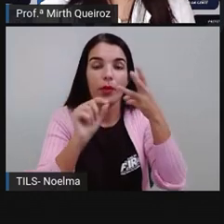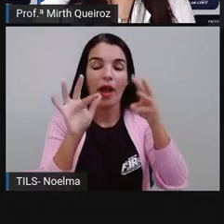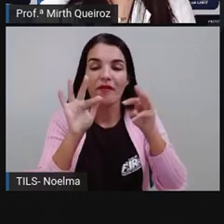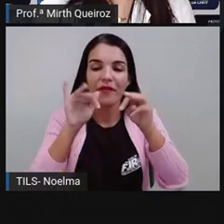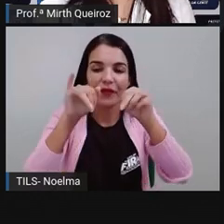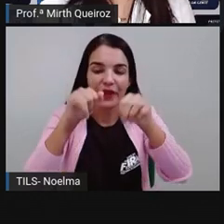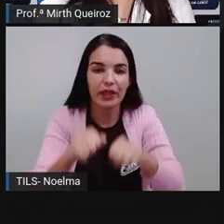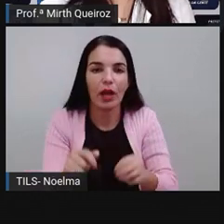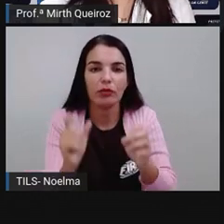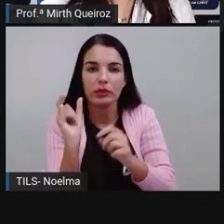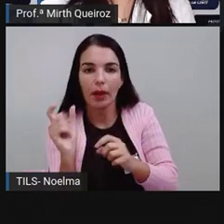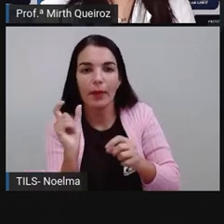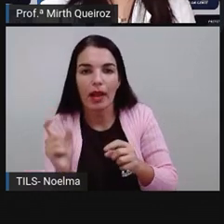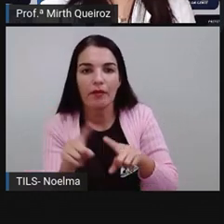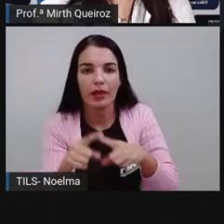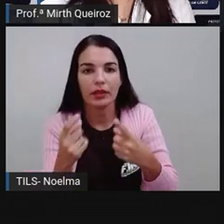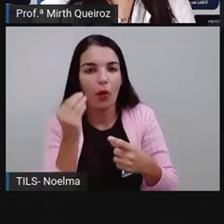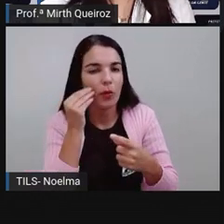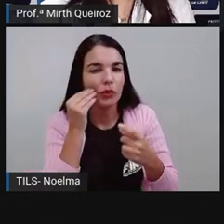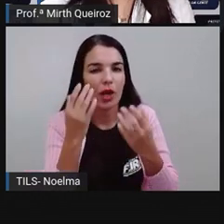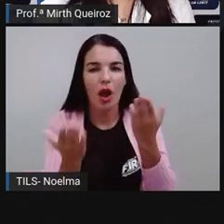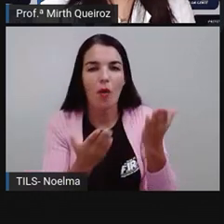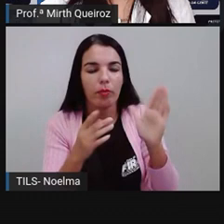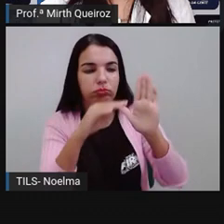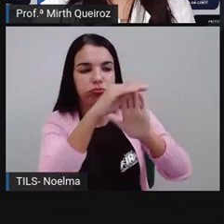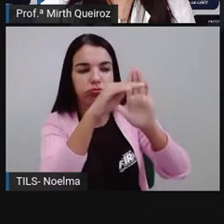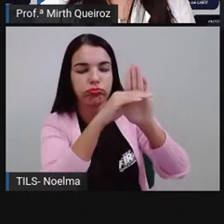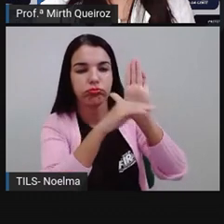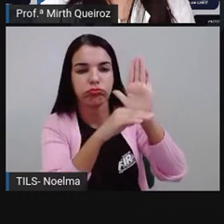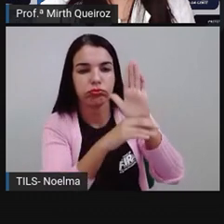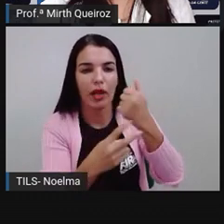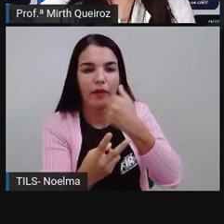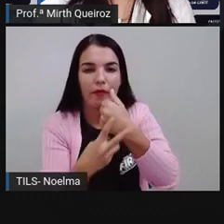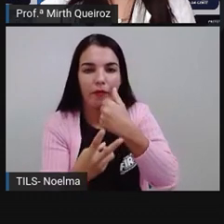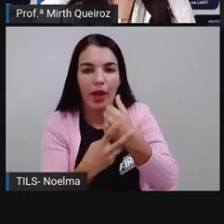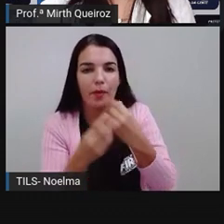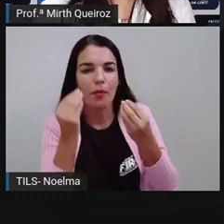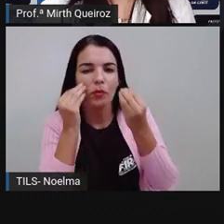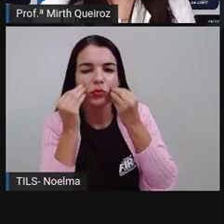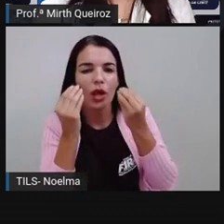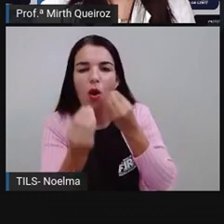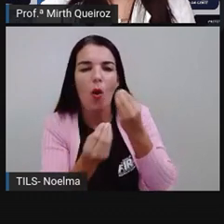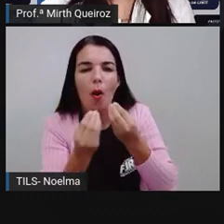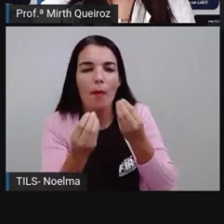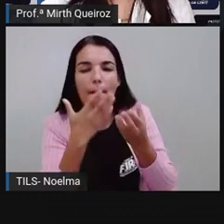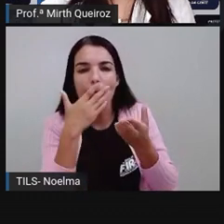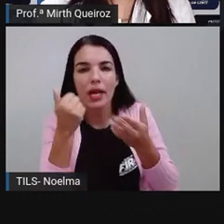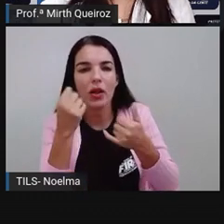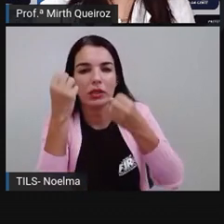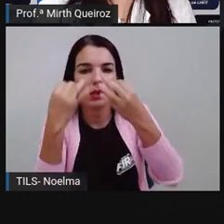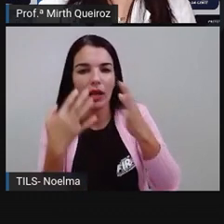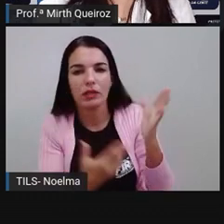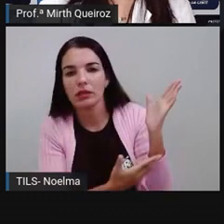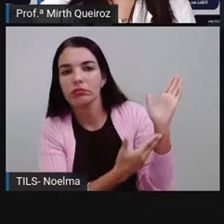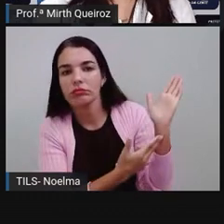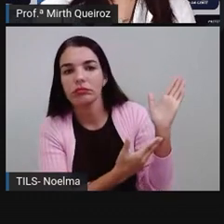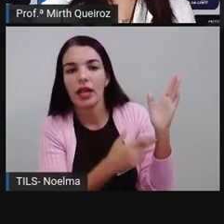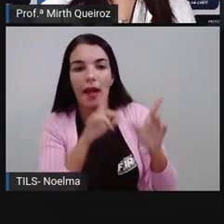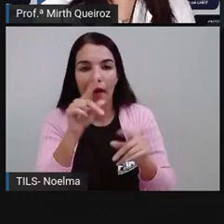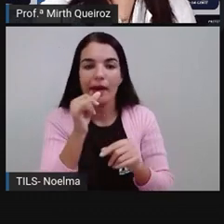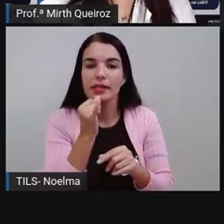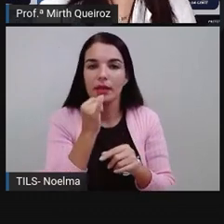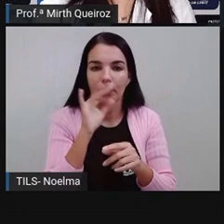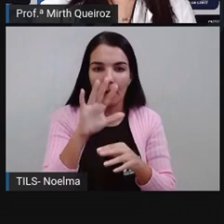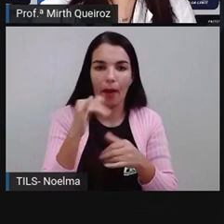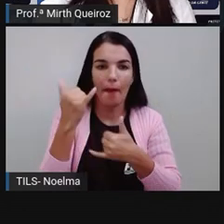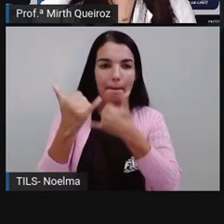mudar. E aí essa tabela, ela vai apresentar alguns verbos segmentados a fim de ilustrar melhor essa explicação. Olha só, brincar